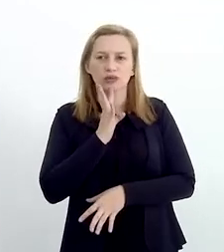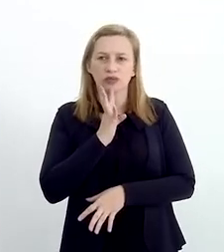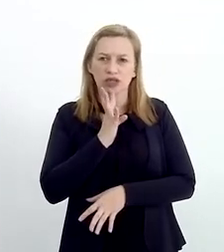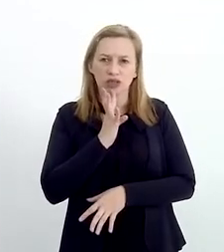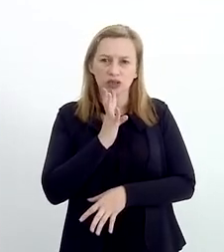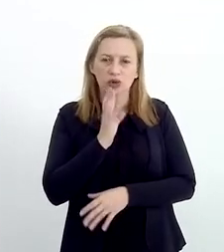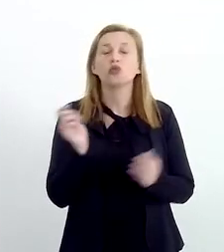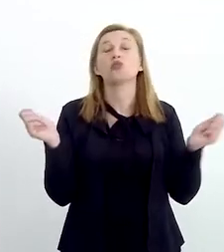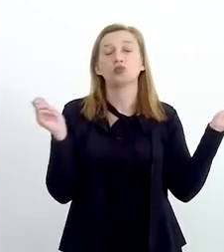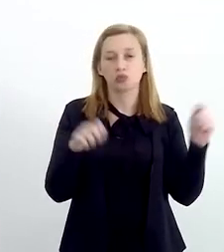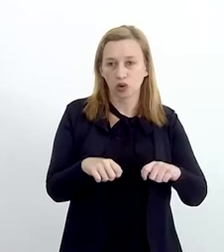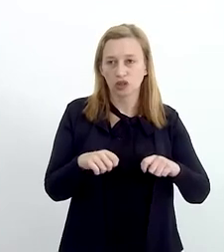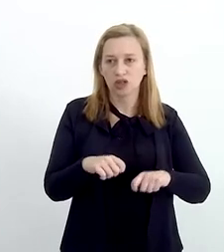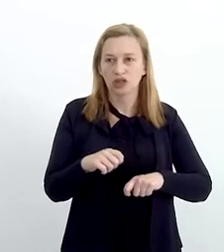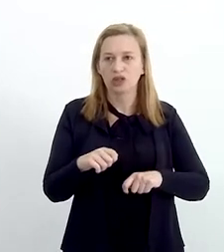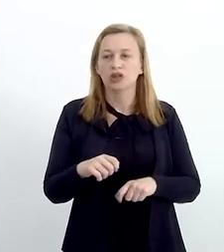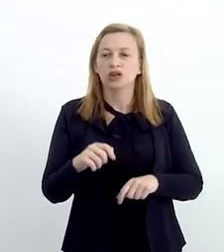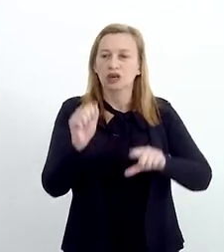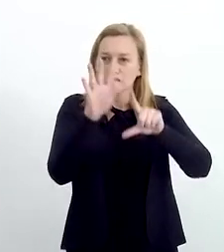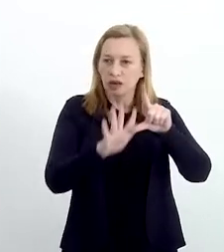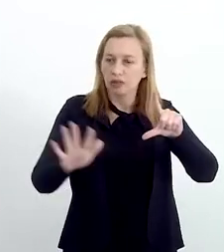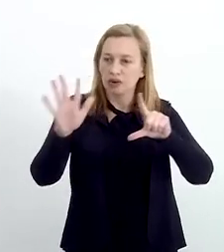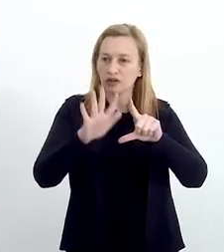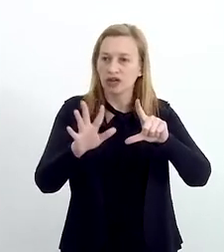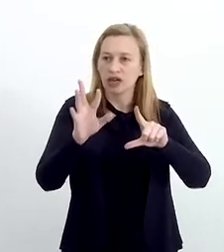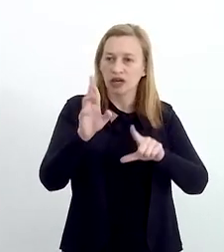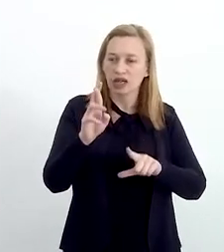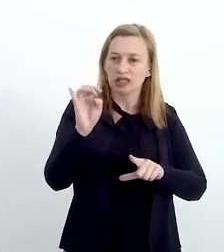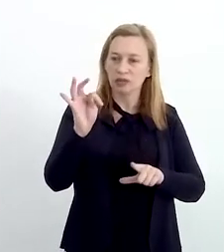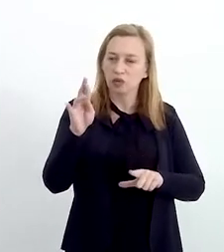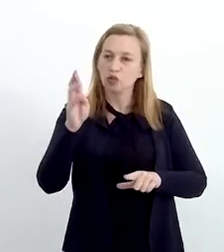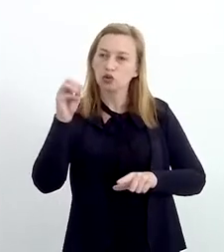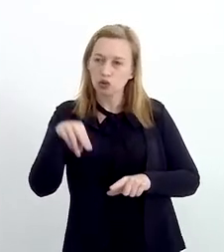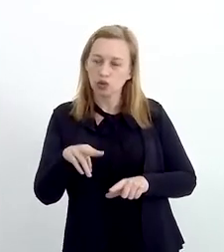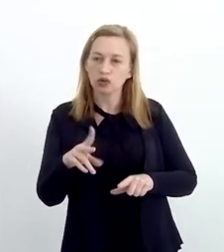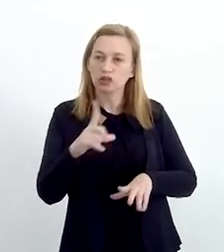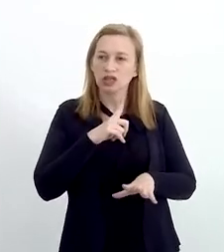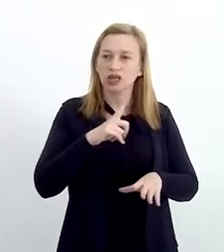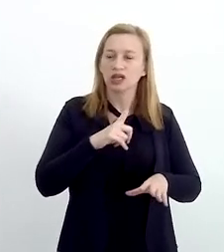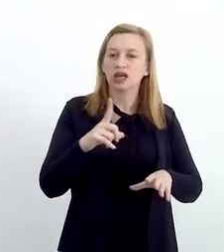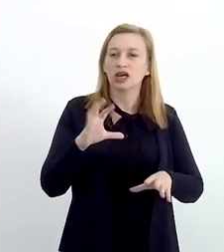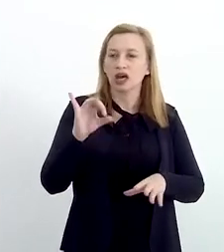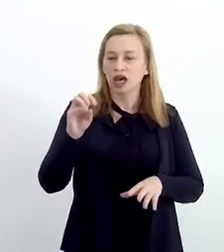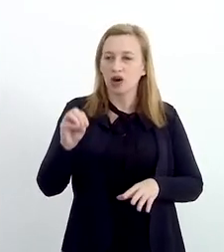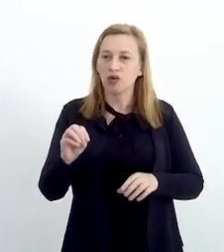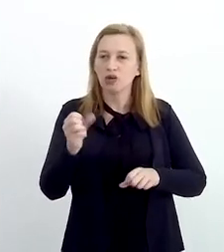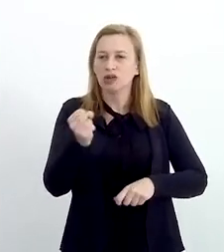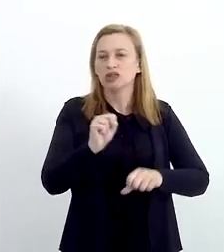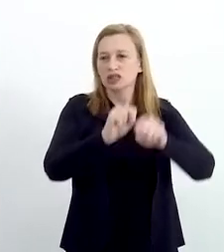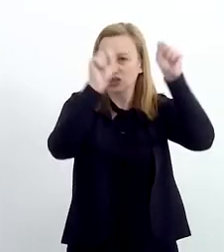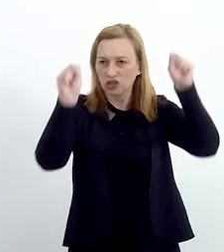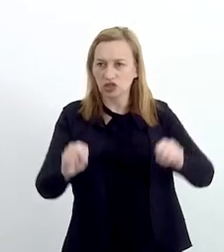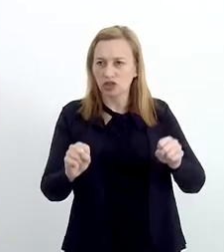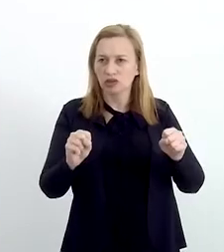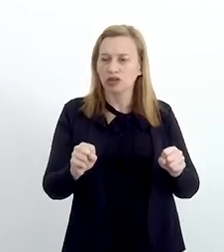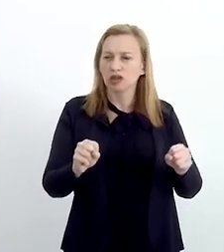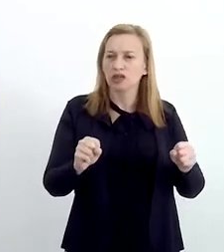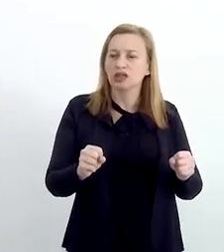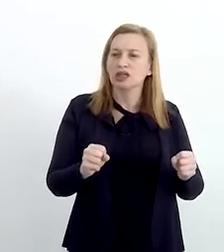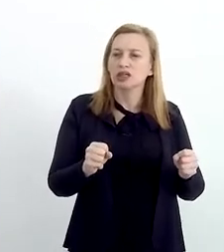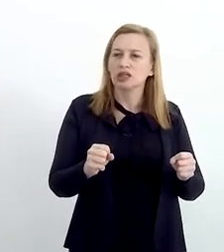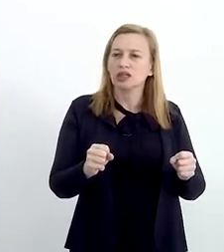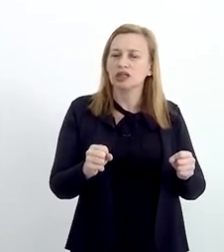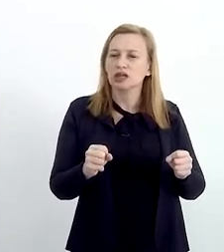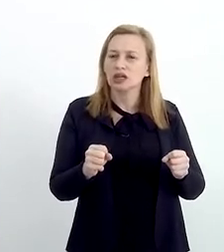reconhecimento do potencial que a plataforma Reciclotron tem de se tornar um ecossistema que destrava